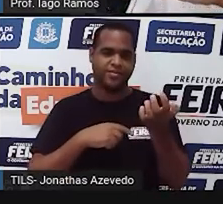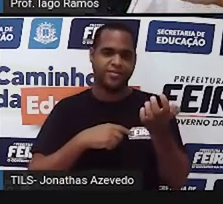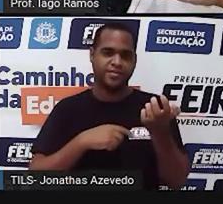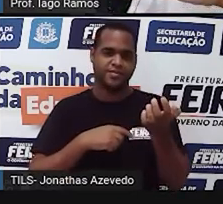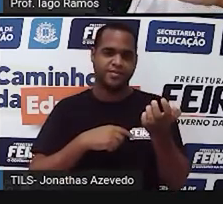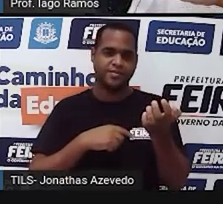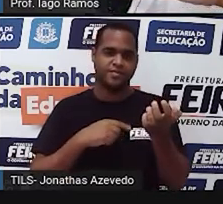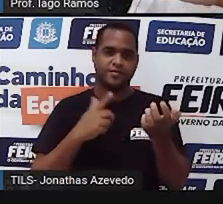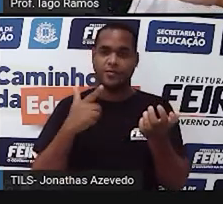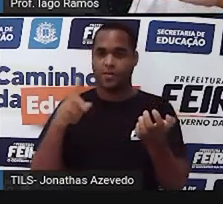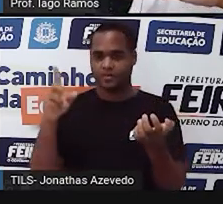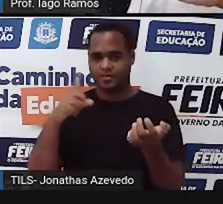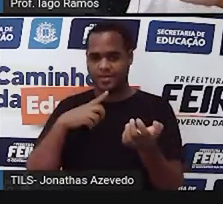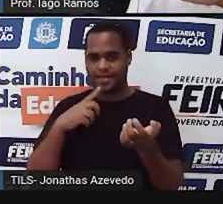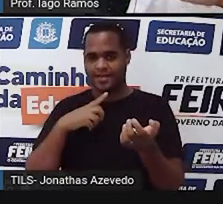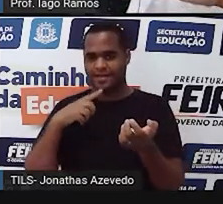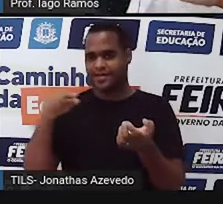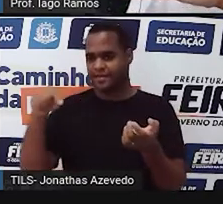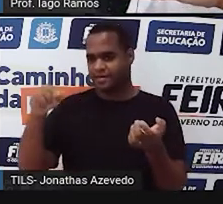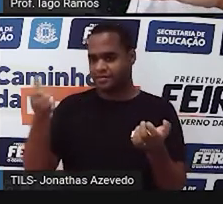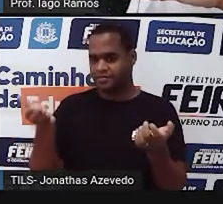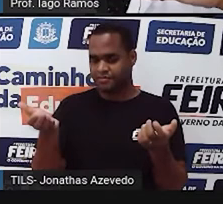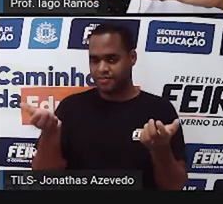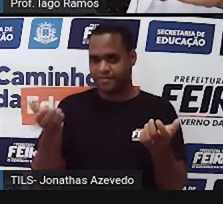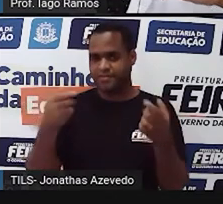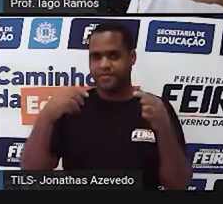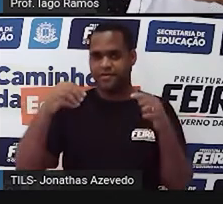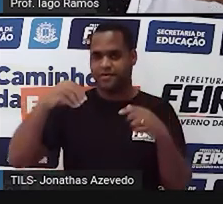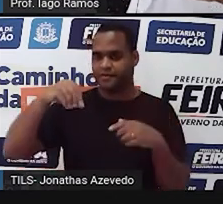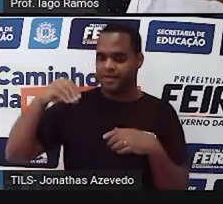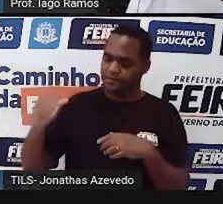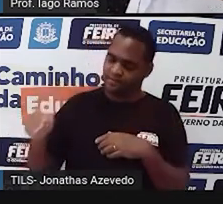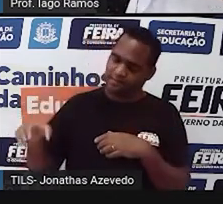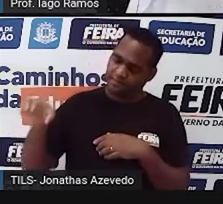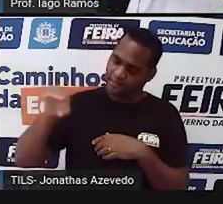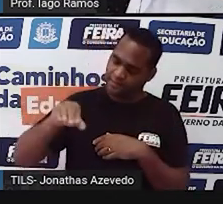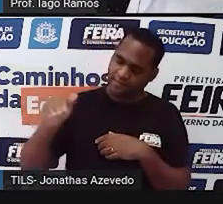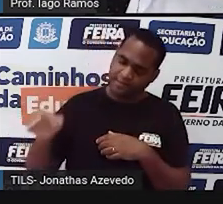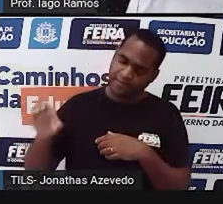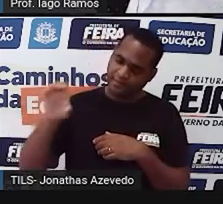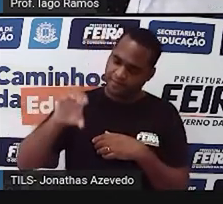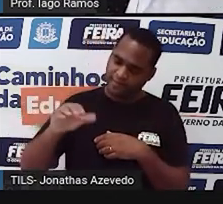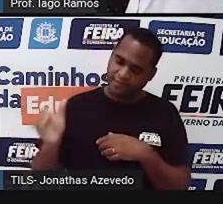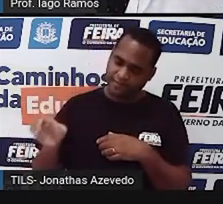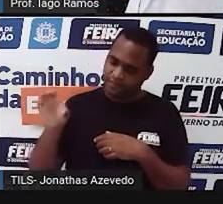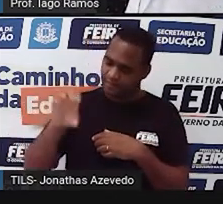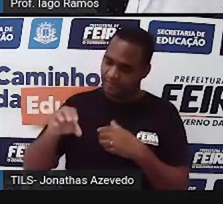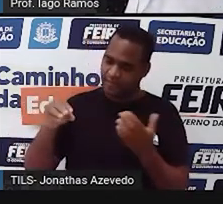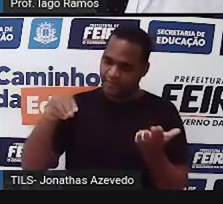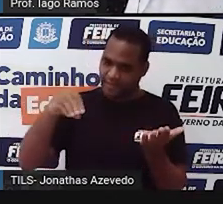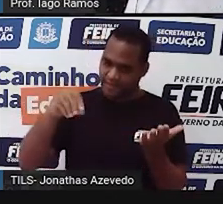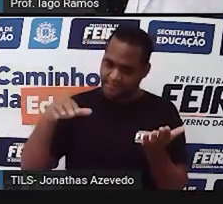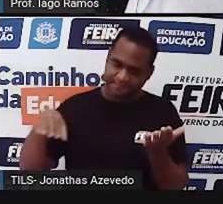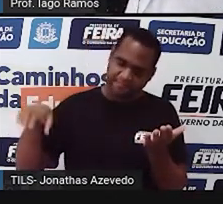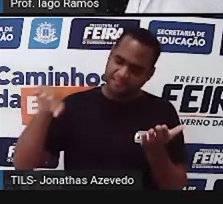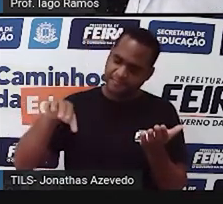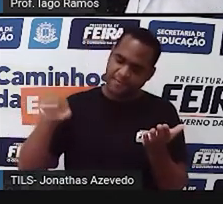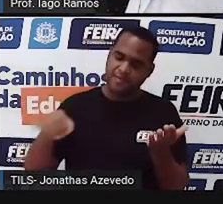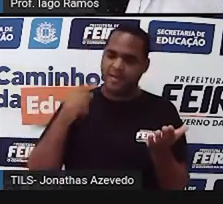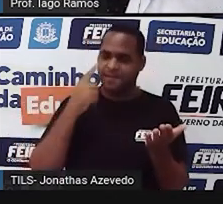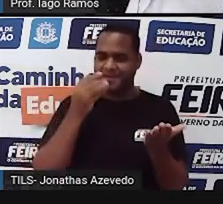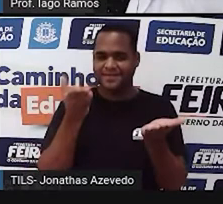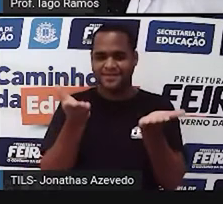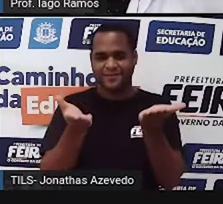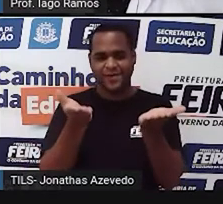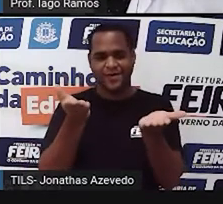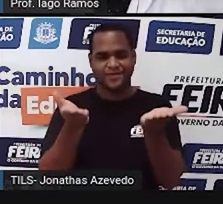No outro prato que ficou suspenso, eu vou colocando farinha, até fazer com que os pratos se igualem,